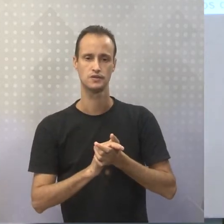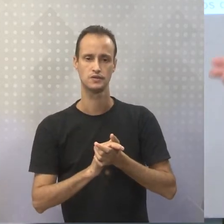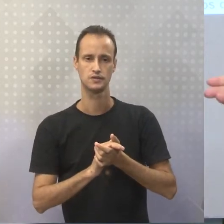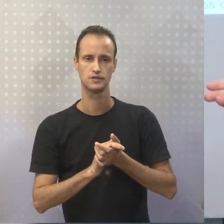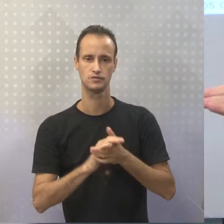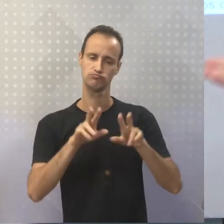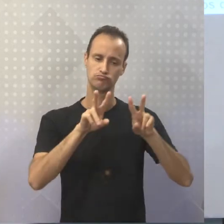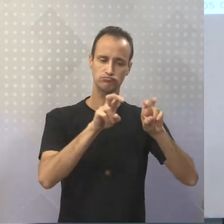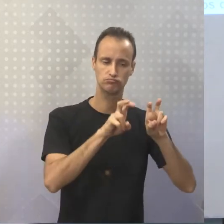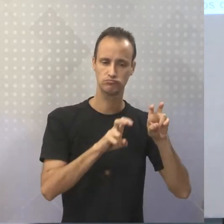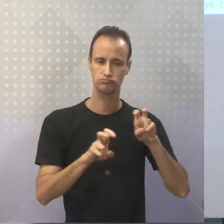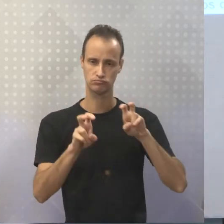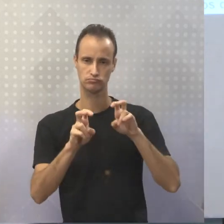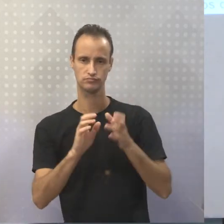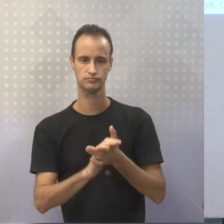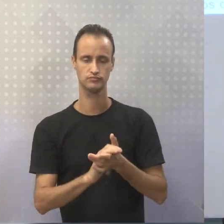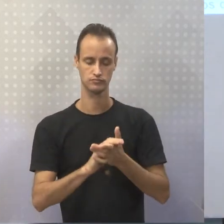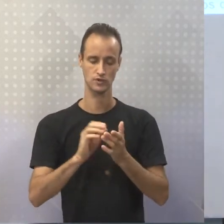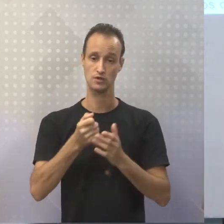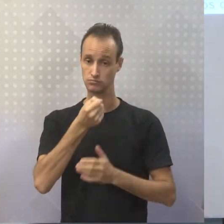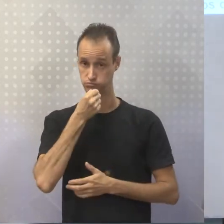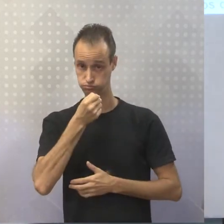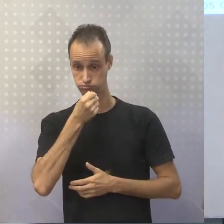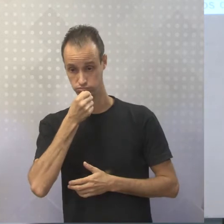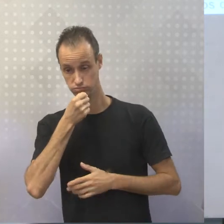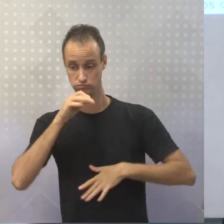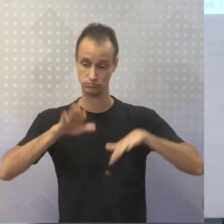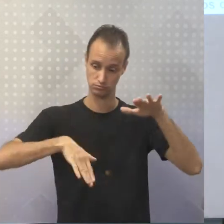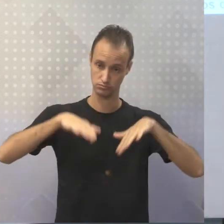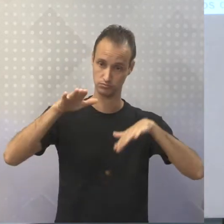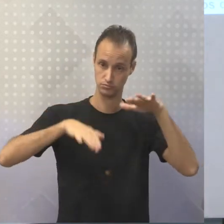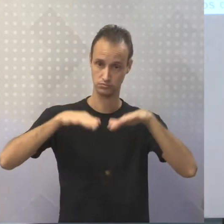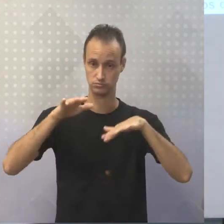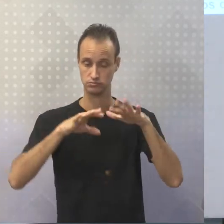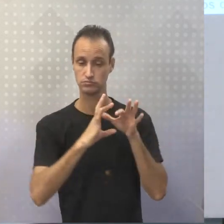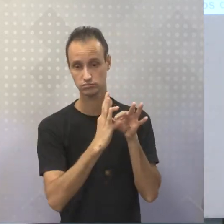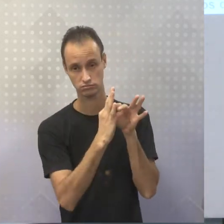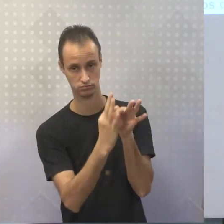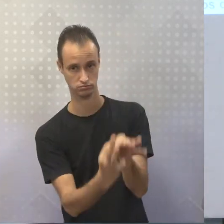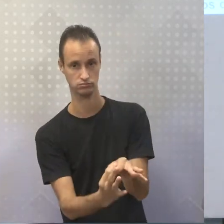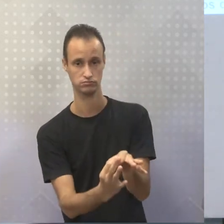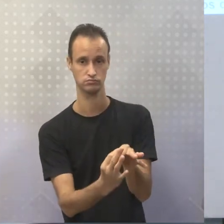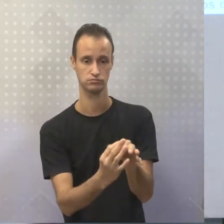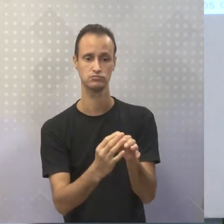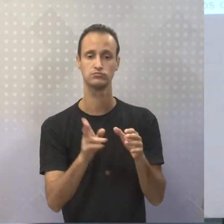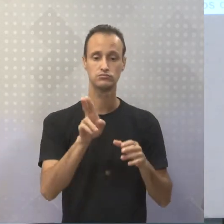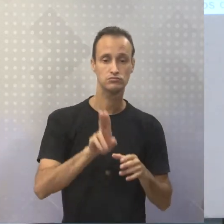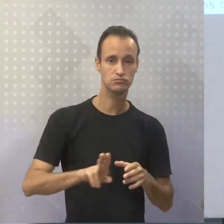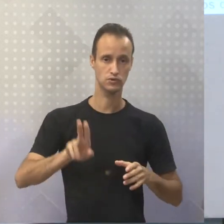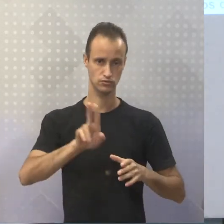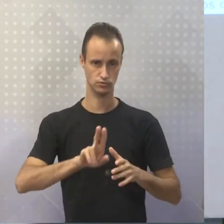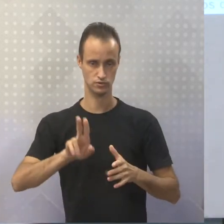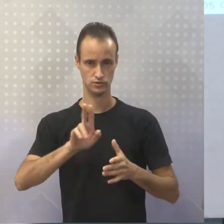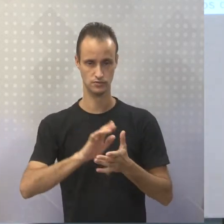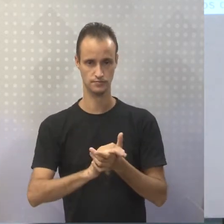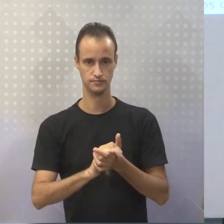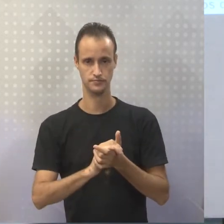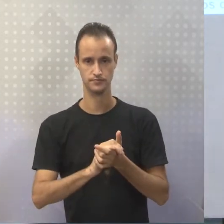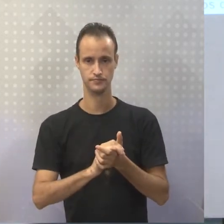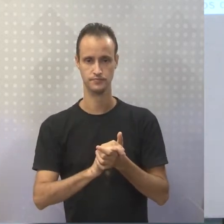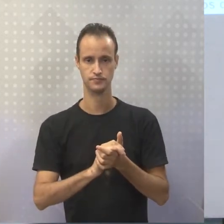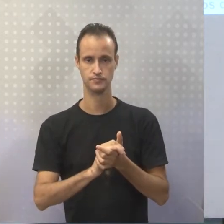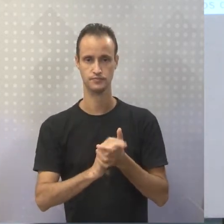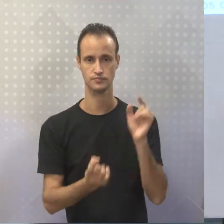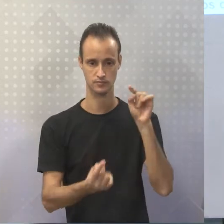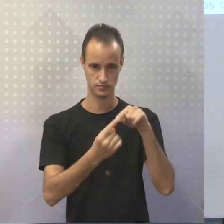sua temática, a temática da reportagem também vai se adequar à proposta de temas